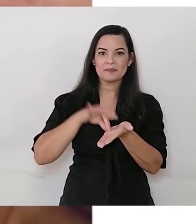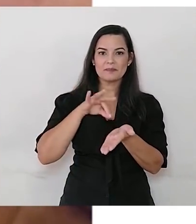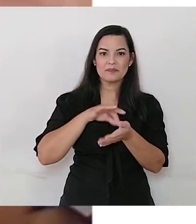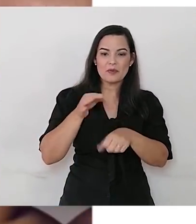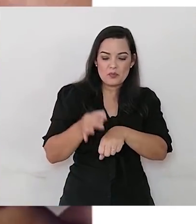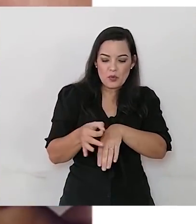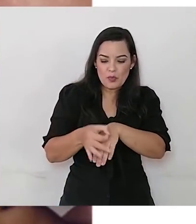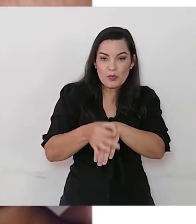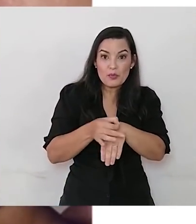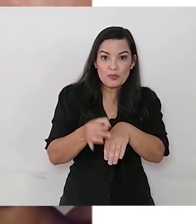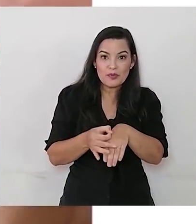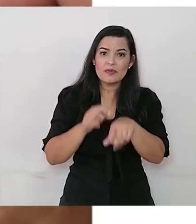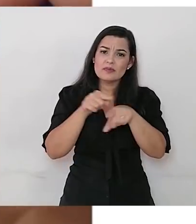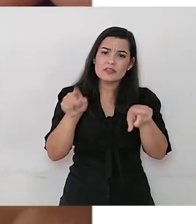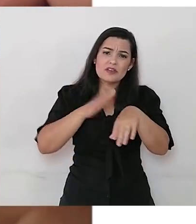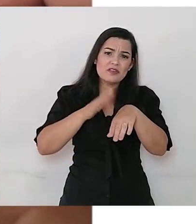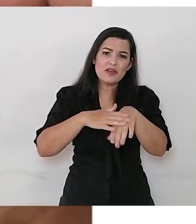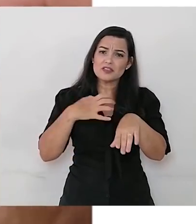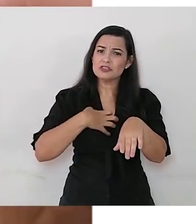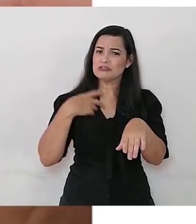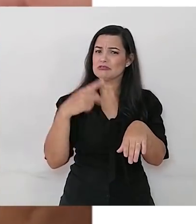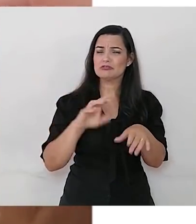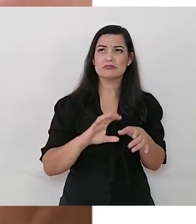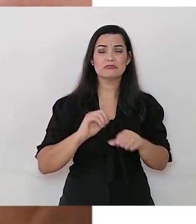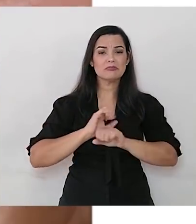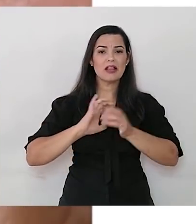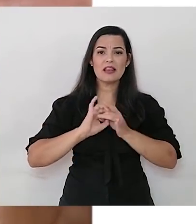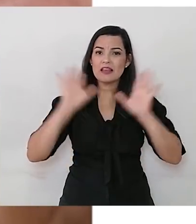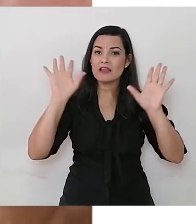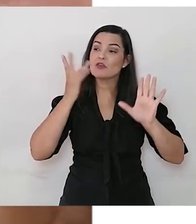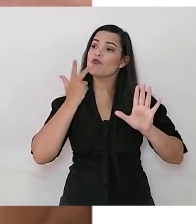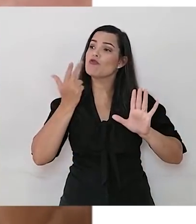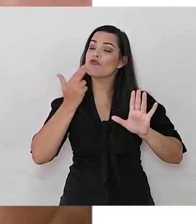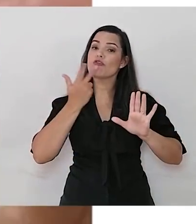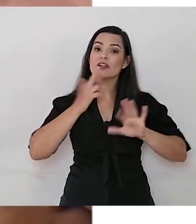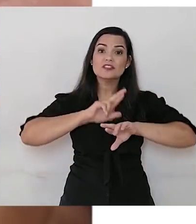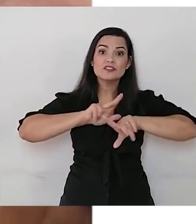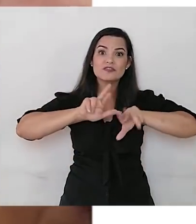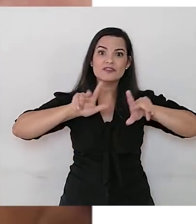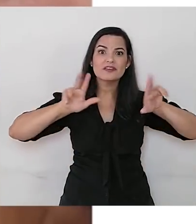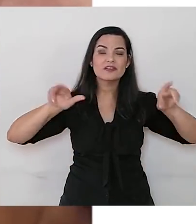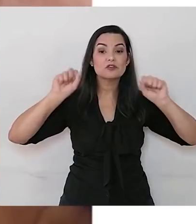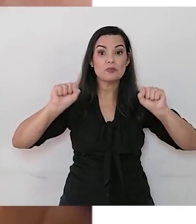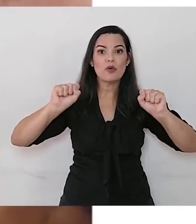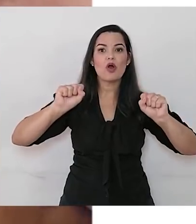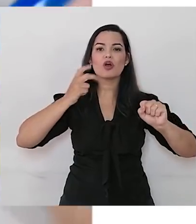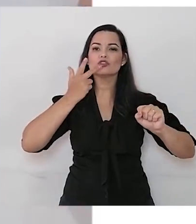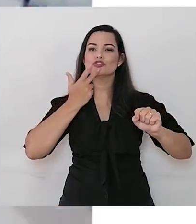Você pode fazer joaninhas como quiser. De outras cores, com cores misturadas.